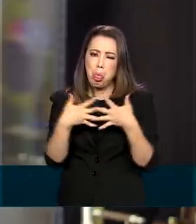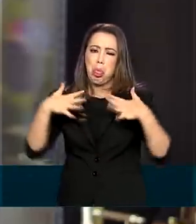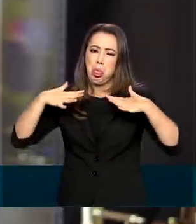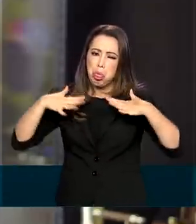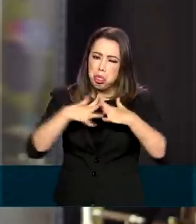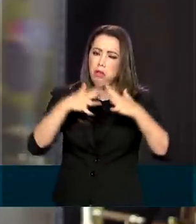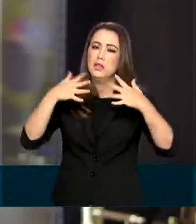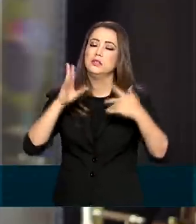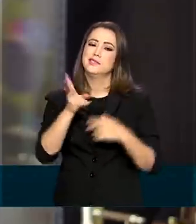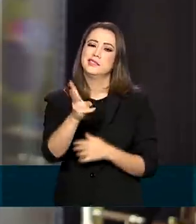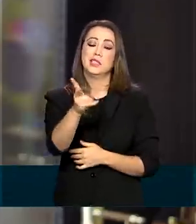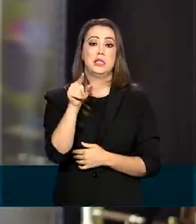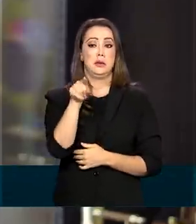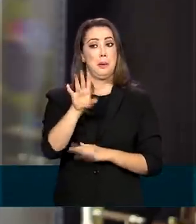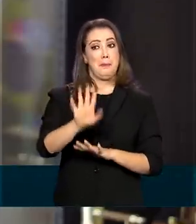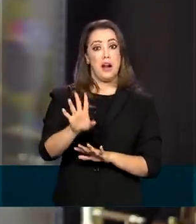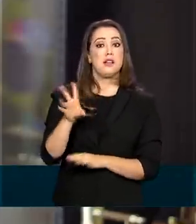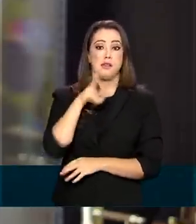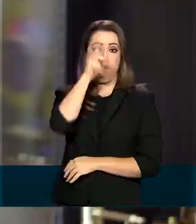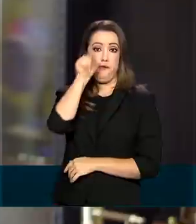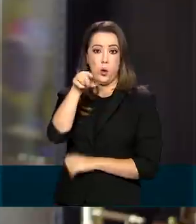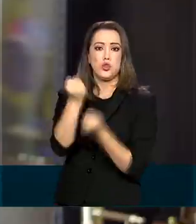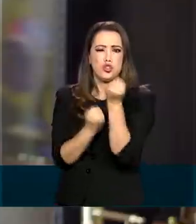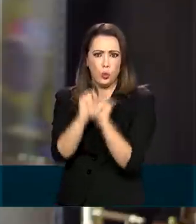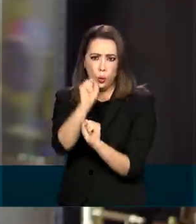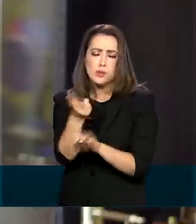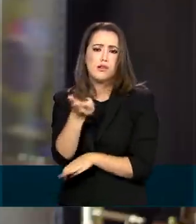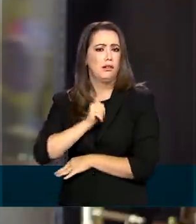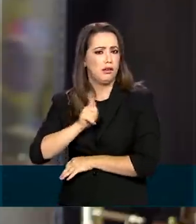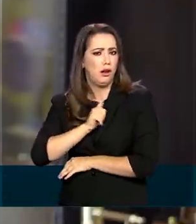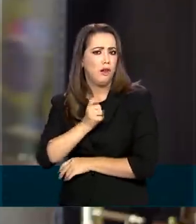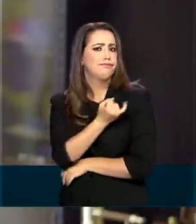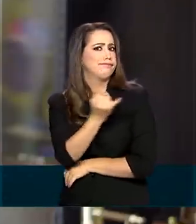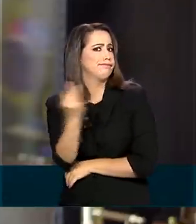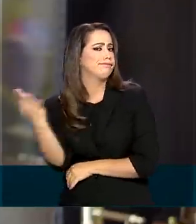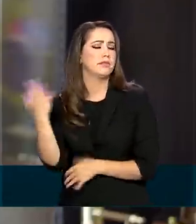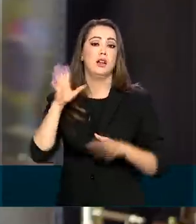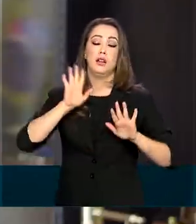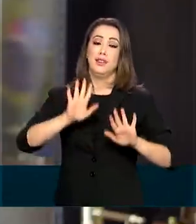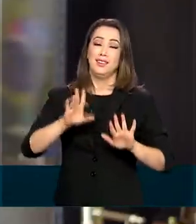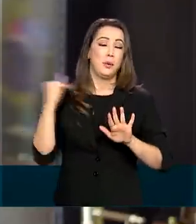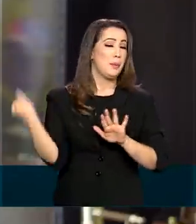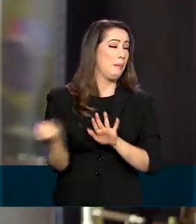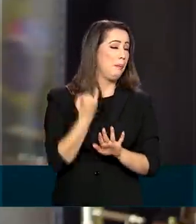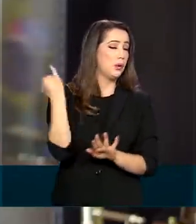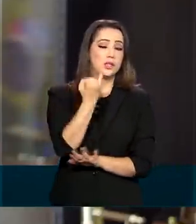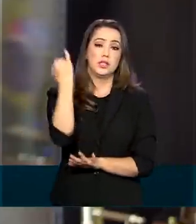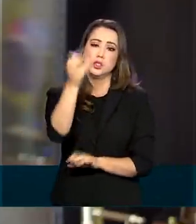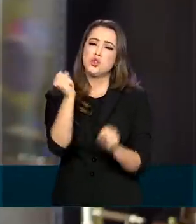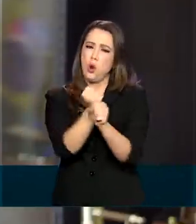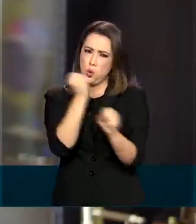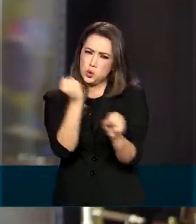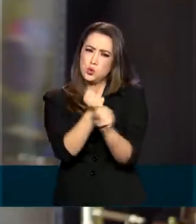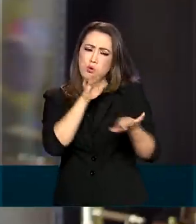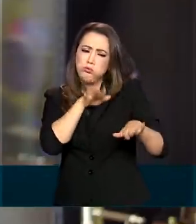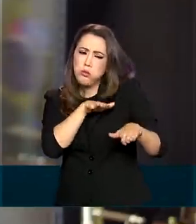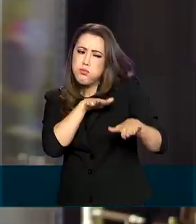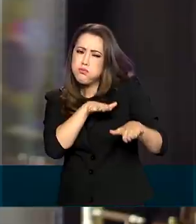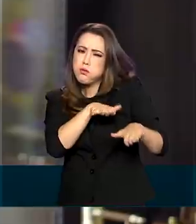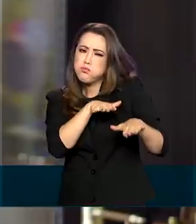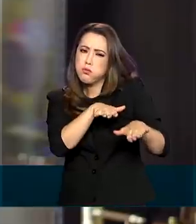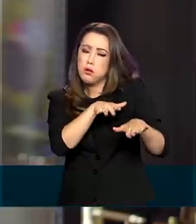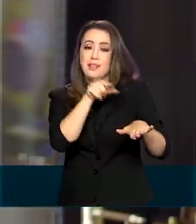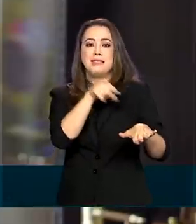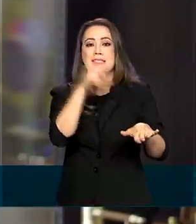Uma região muito forte em termos de indústria, de siderurgia. E era fundamental fazer essa duplicação. Uma obra difícil em função